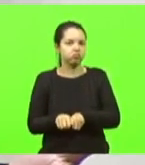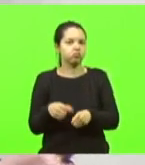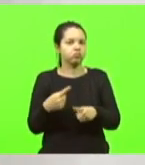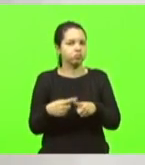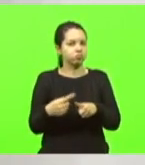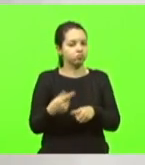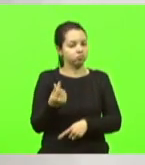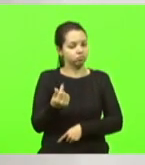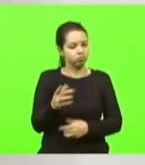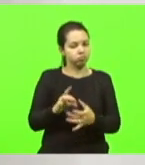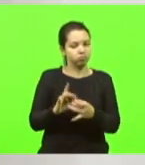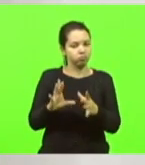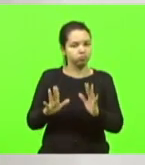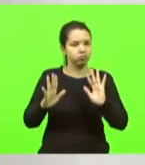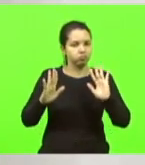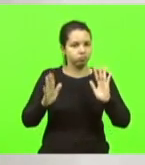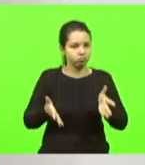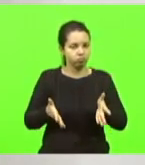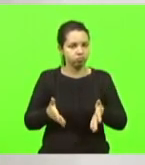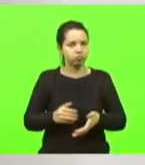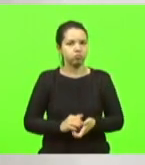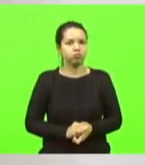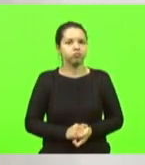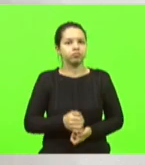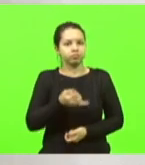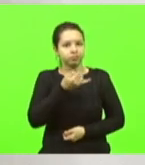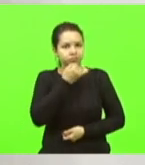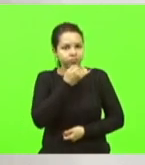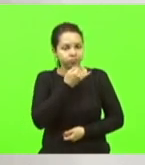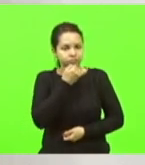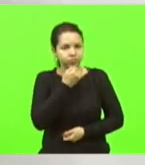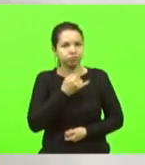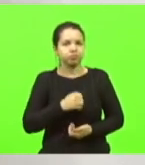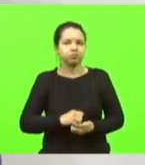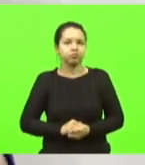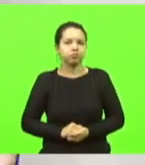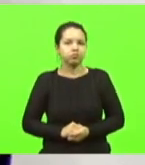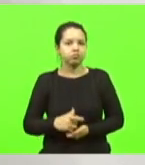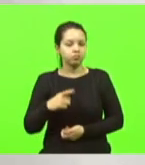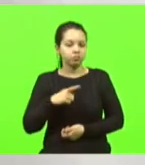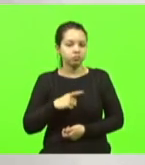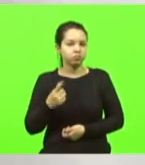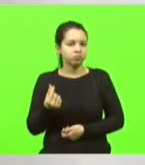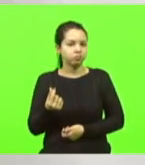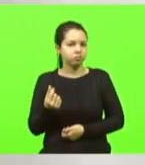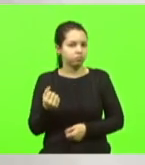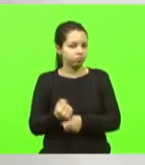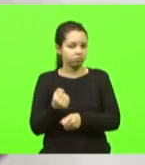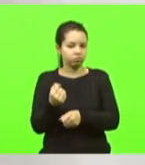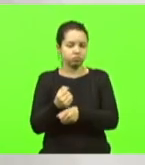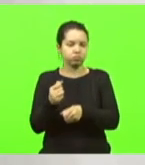disponibilizado. É lamentável ter dinheiro e não executar a obra por conta de